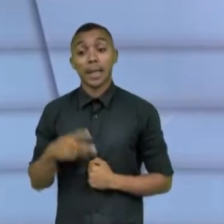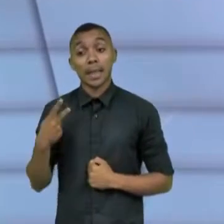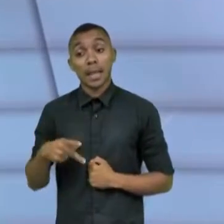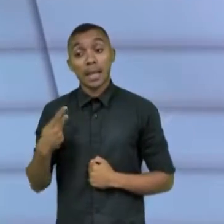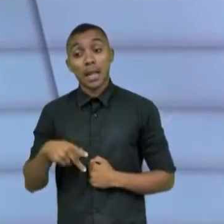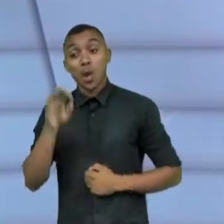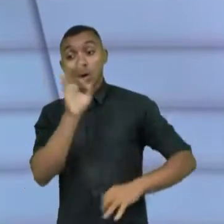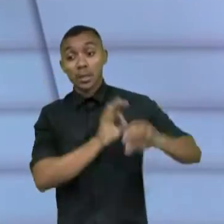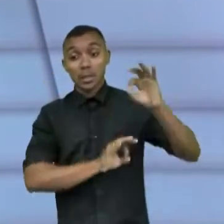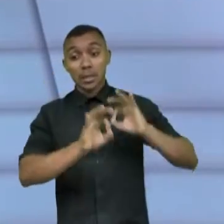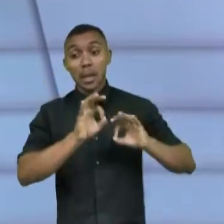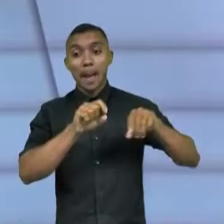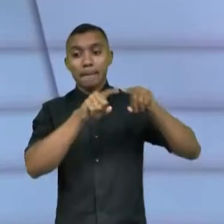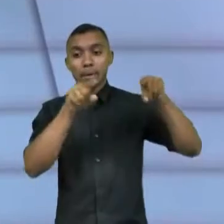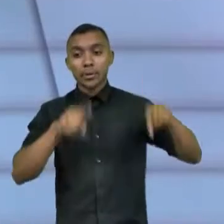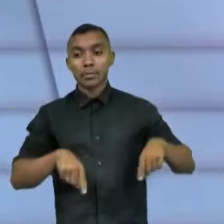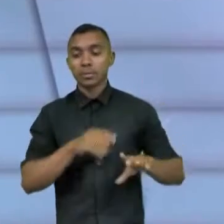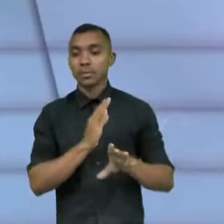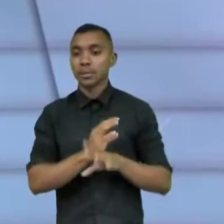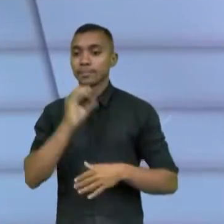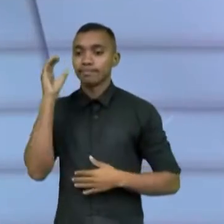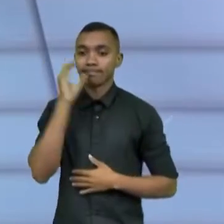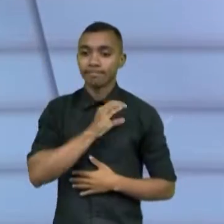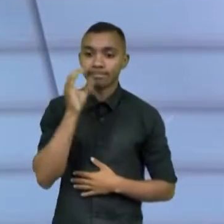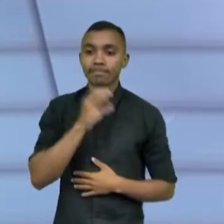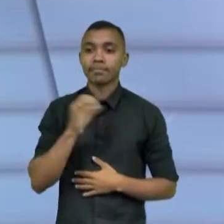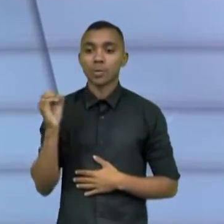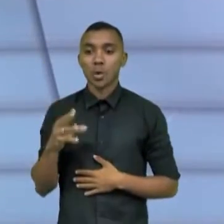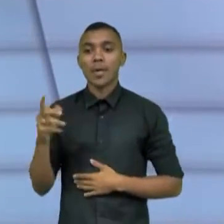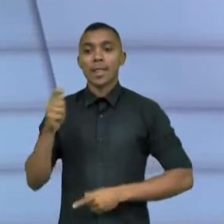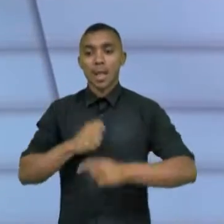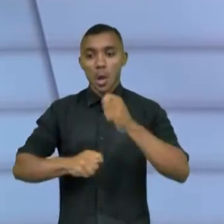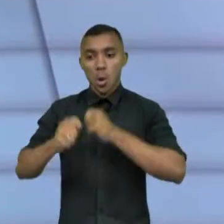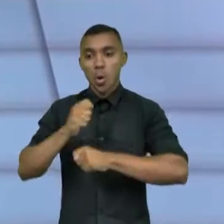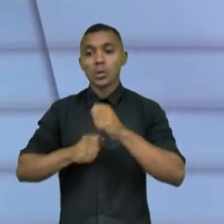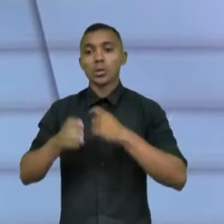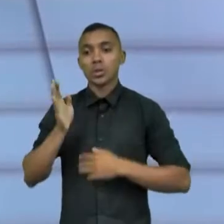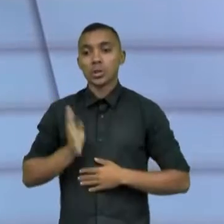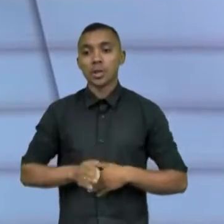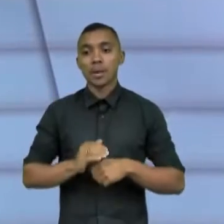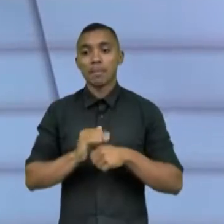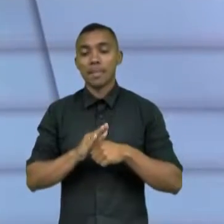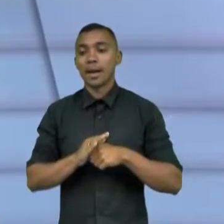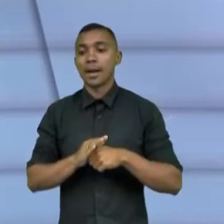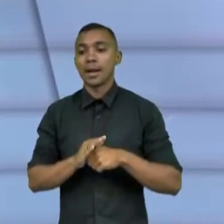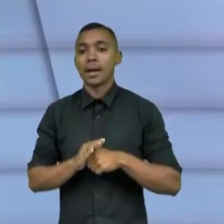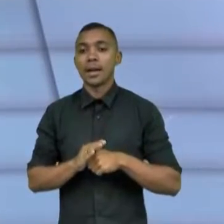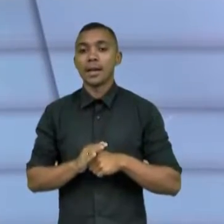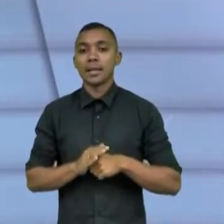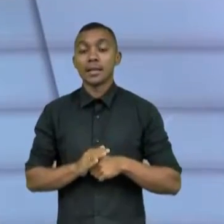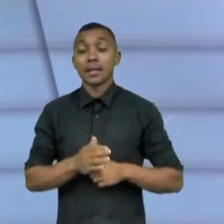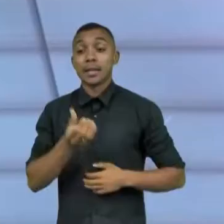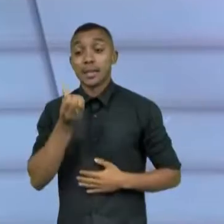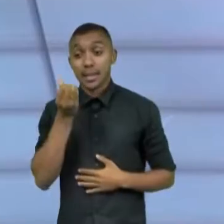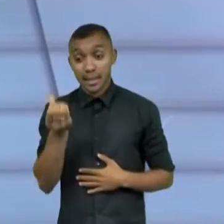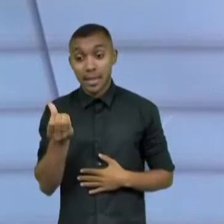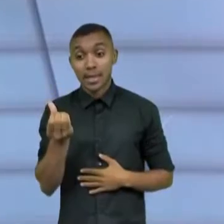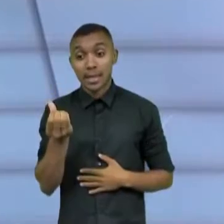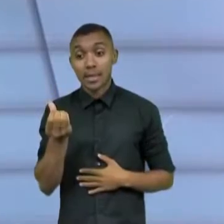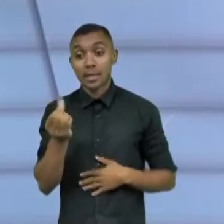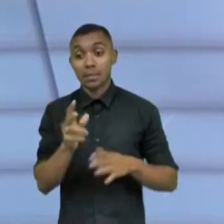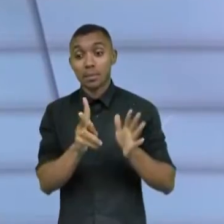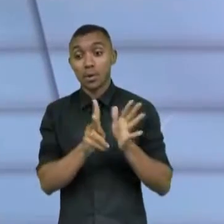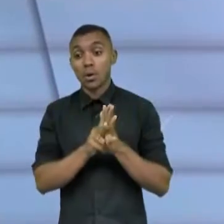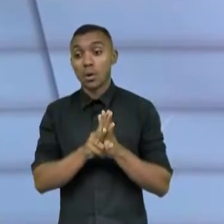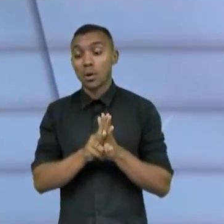projetos como aceleração de novos negócios. A gente está rodando um ciclo de aceleração com seis ideias de negócios